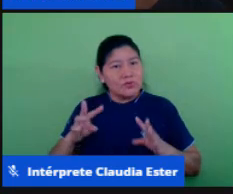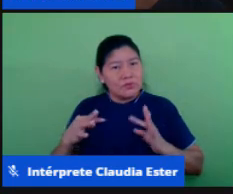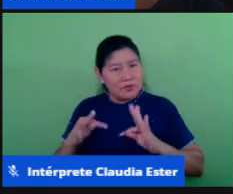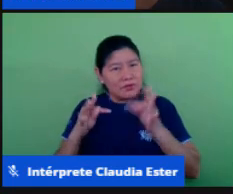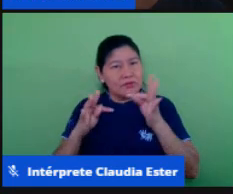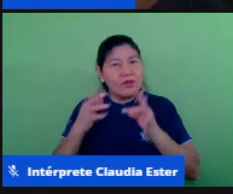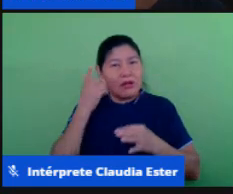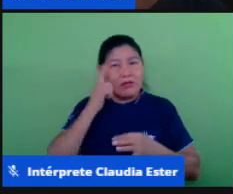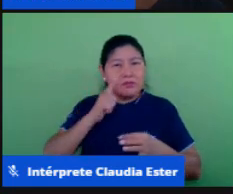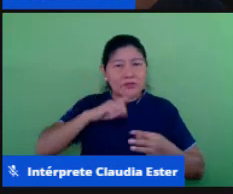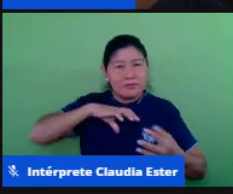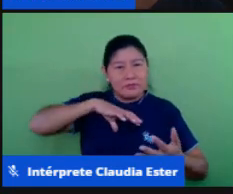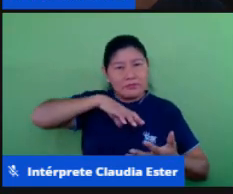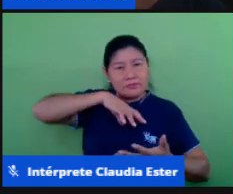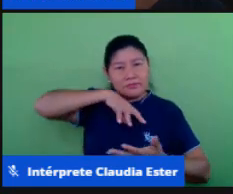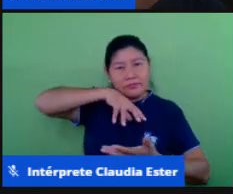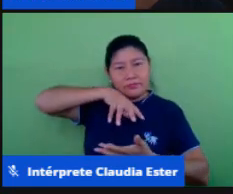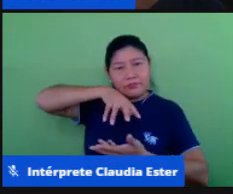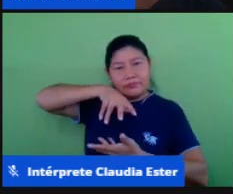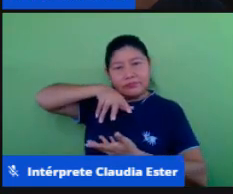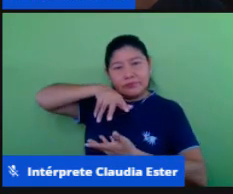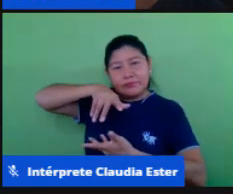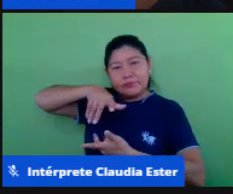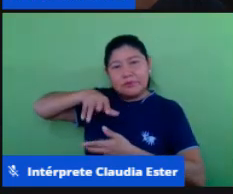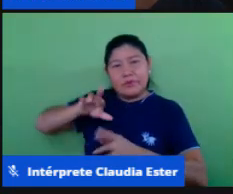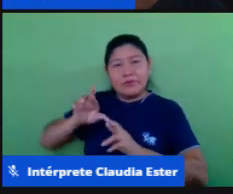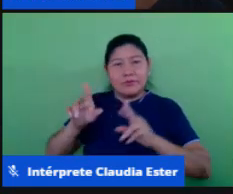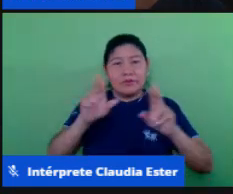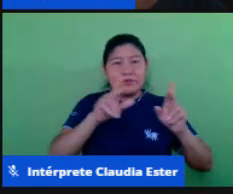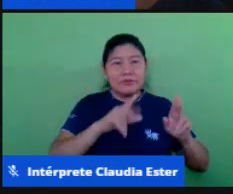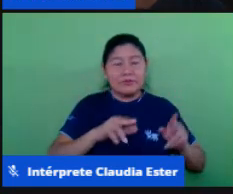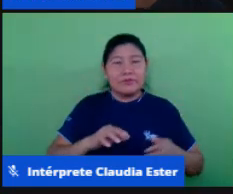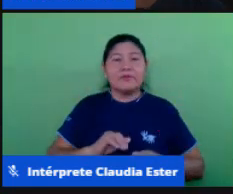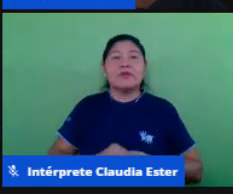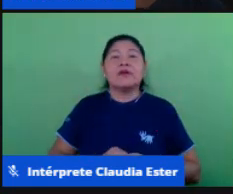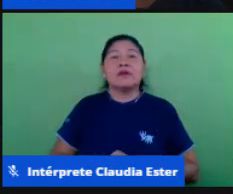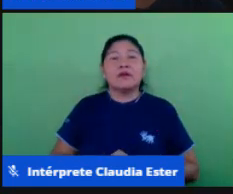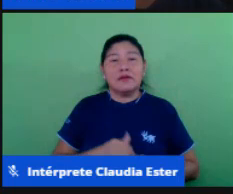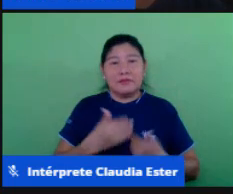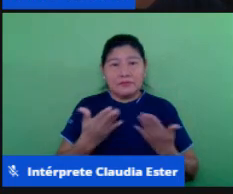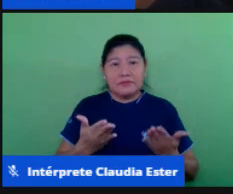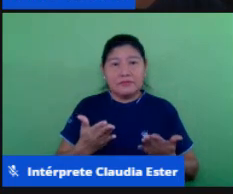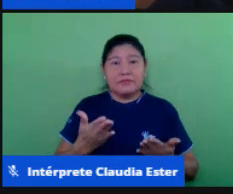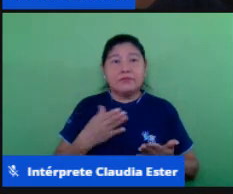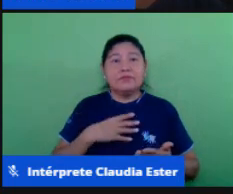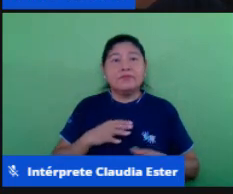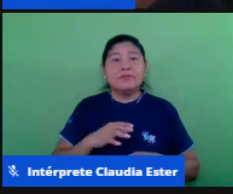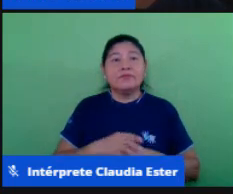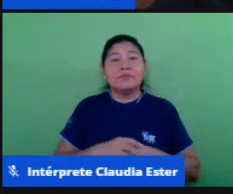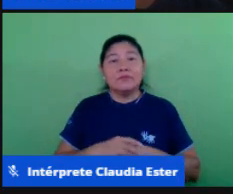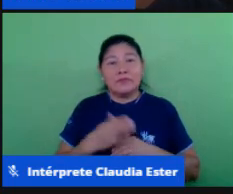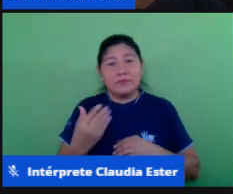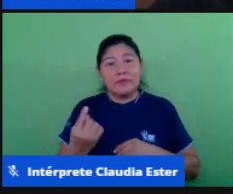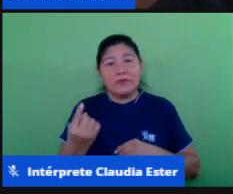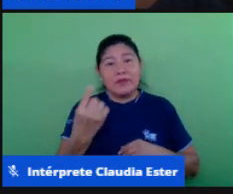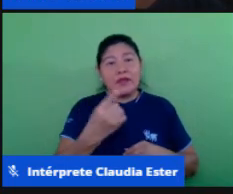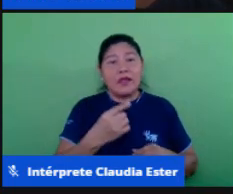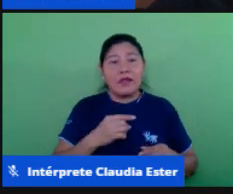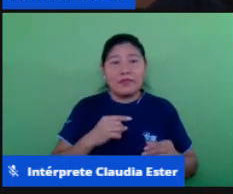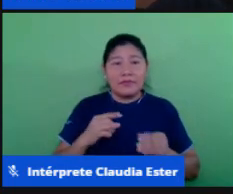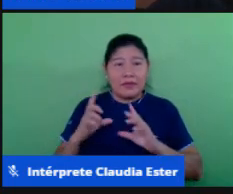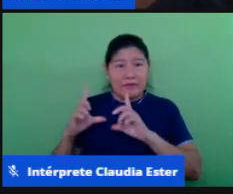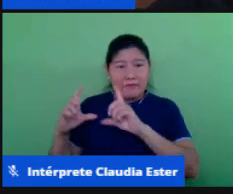ângulos já é pessoal você pode ir passando demorando coisa de alguns segundos né Sônia cada imagem